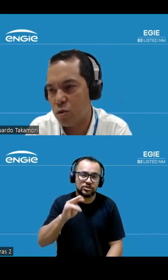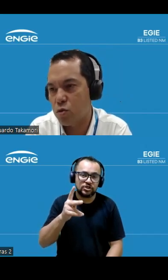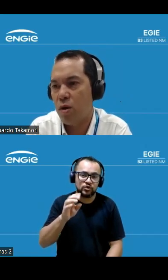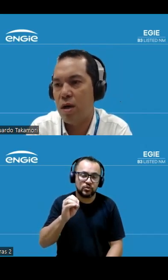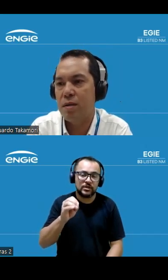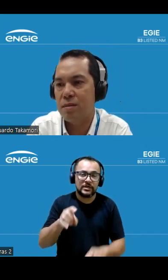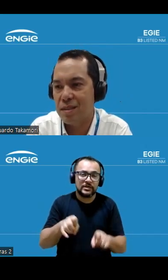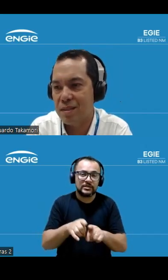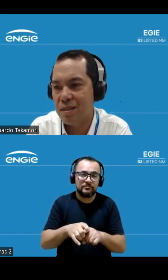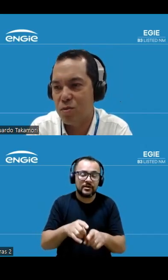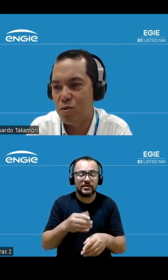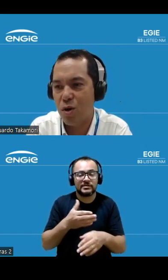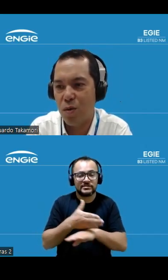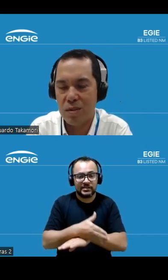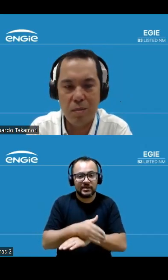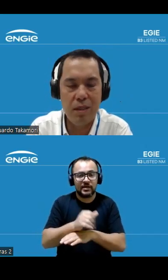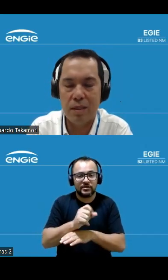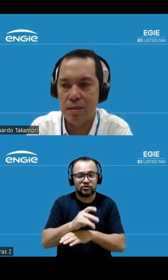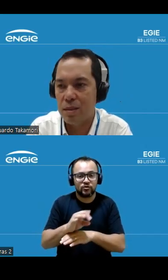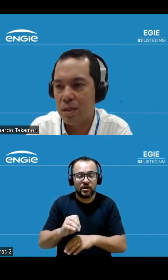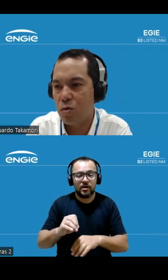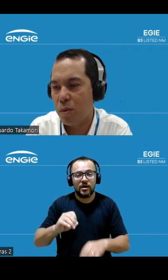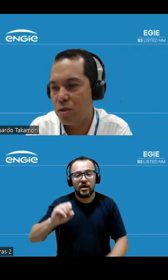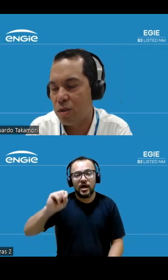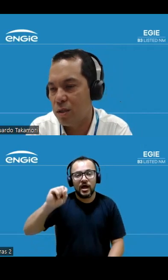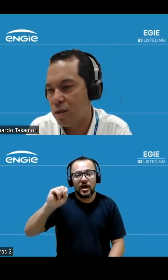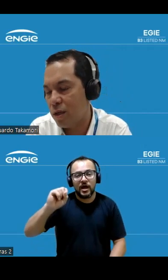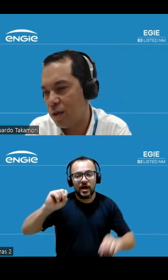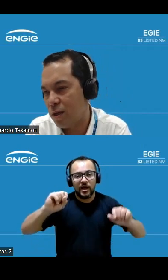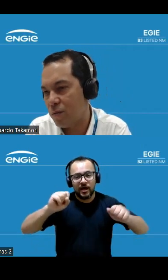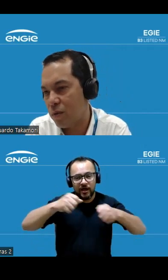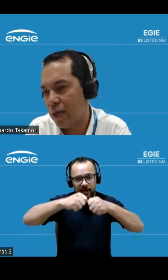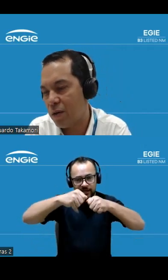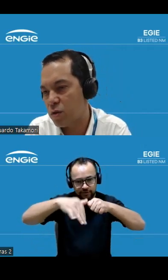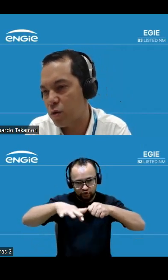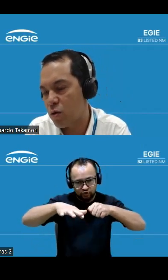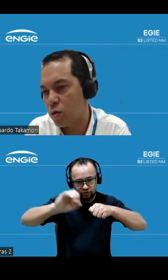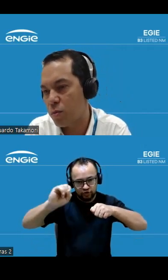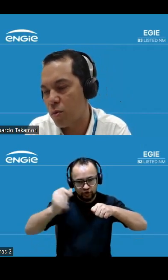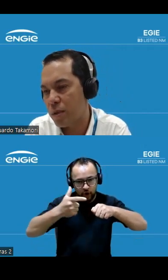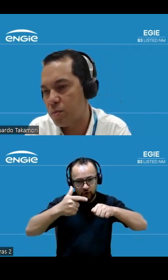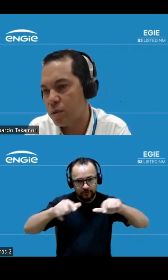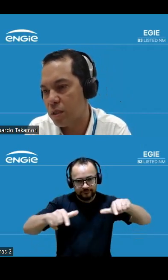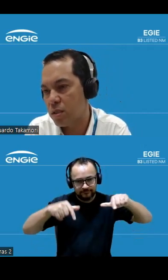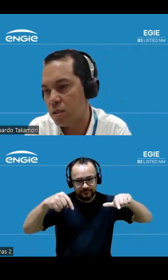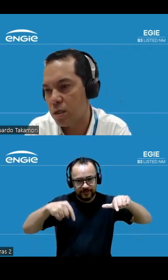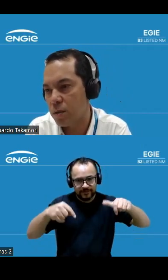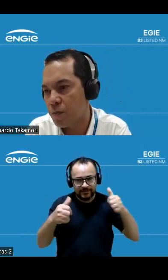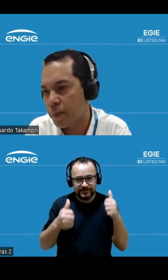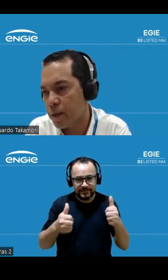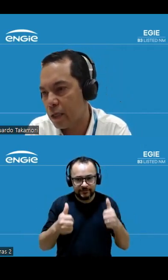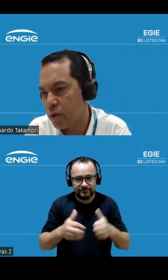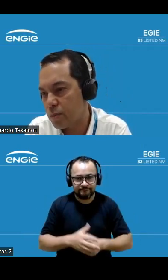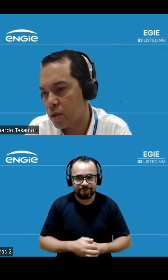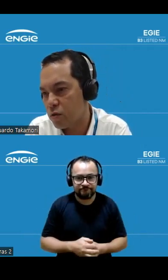temos Serra do Assuruá Aço Sol Asa Branca que naturalmente requerem o esforço econômico mais importante nesse ano